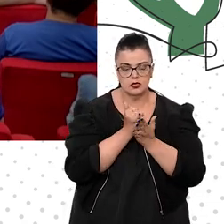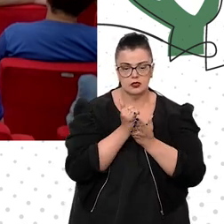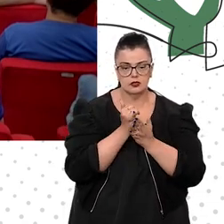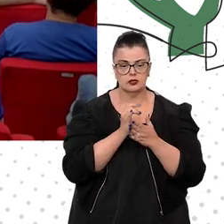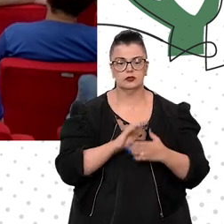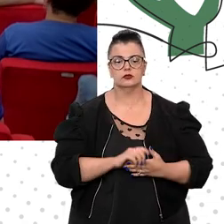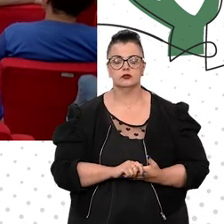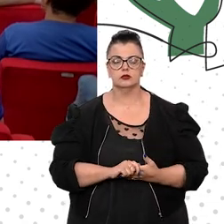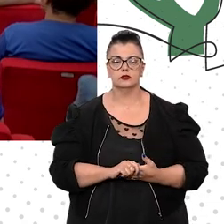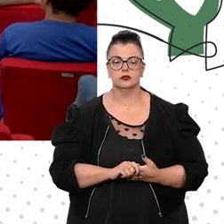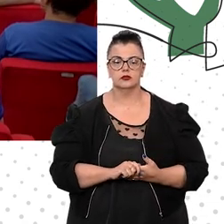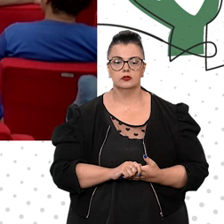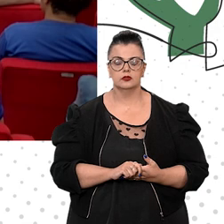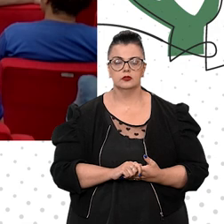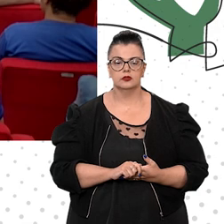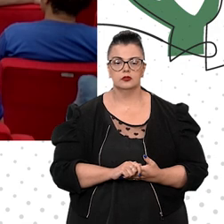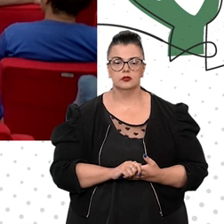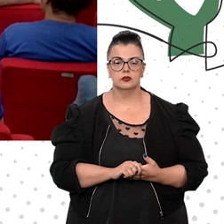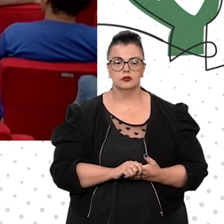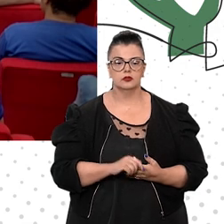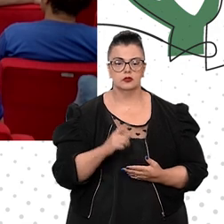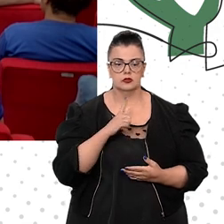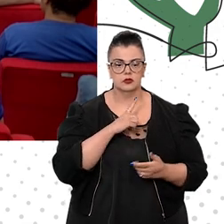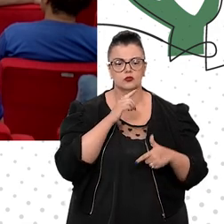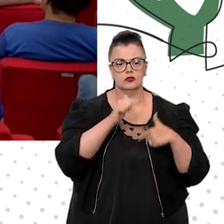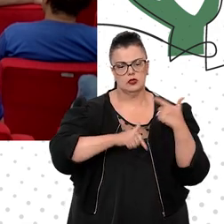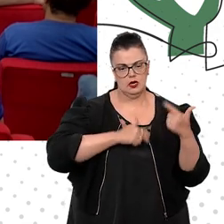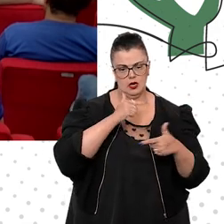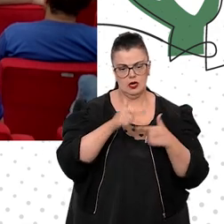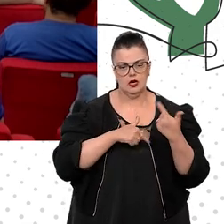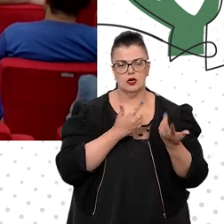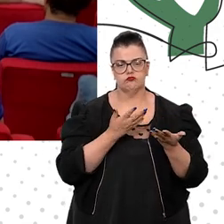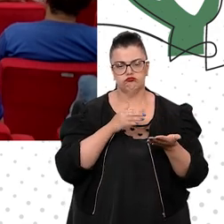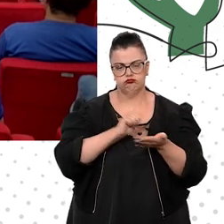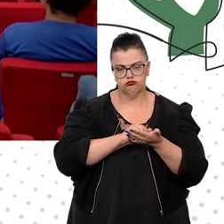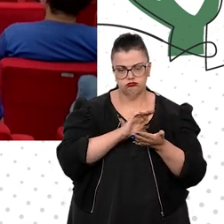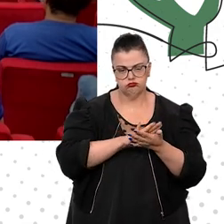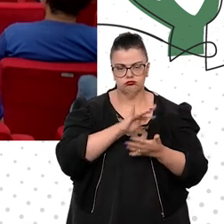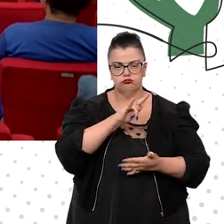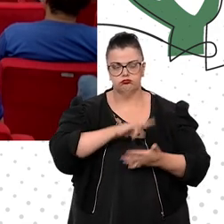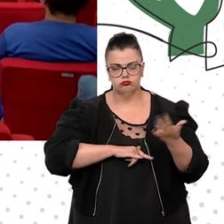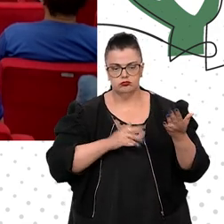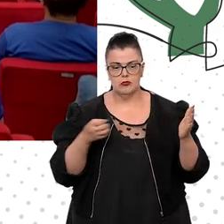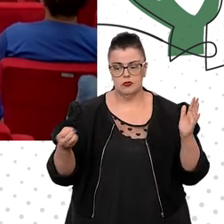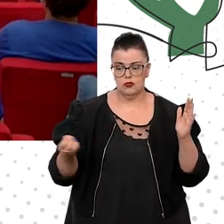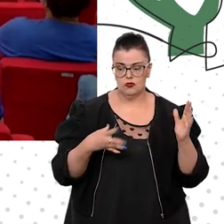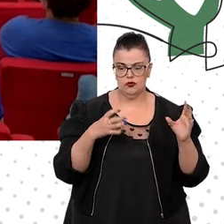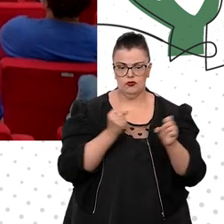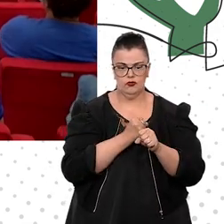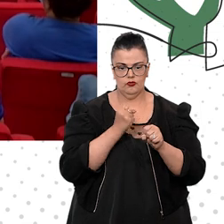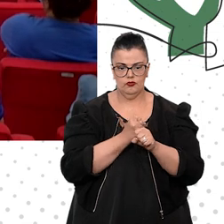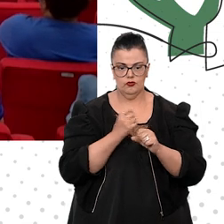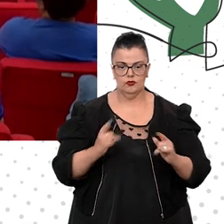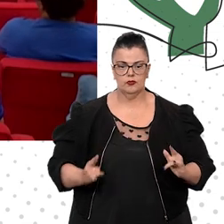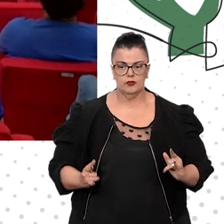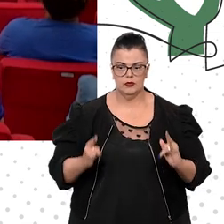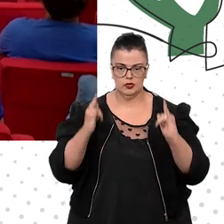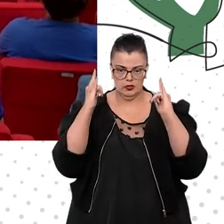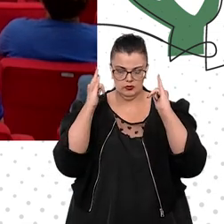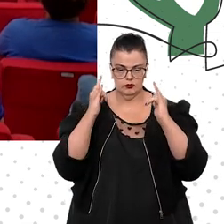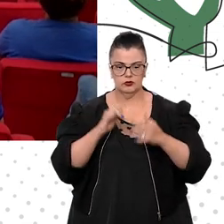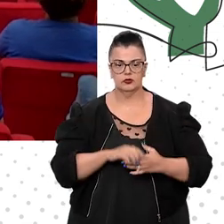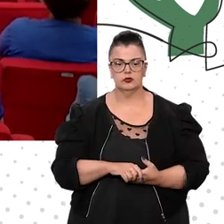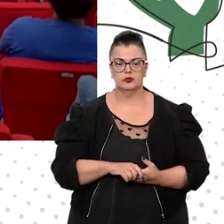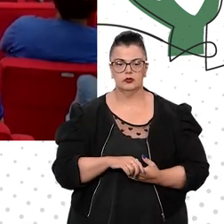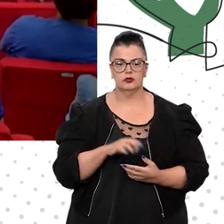aos, por enquanto, trabalhos burocráticos para a construção do novo prédio, que abrigará a nossa